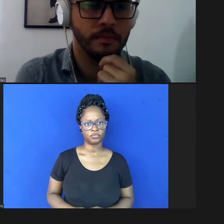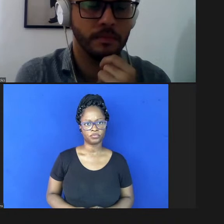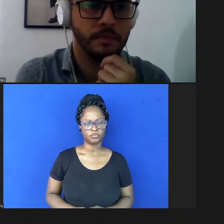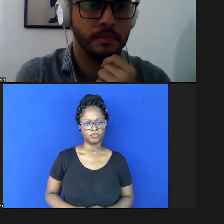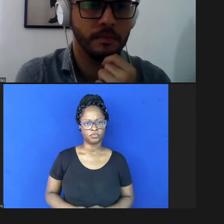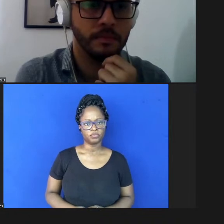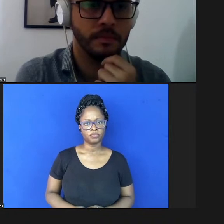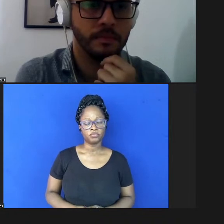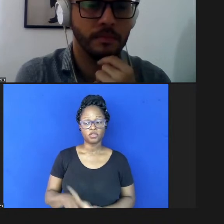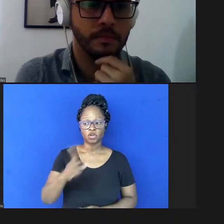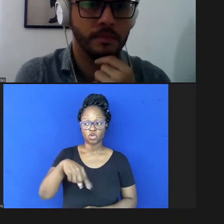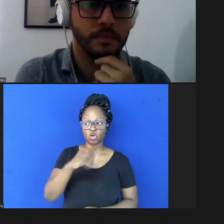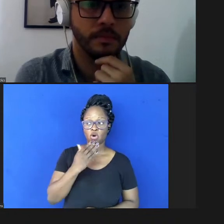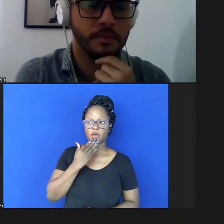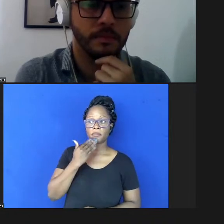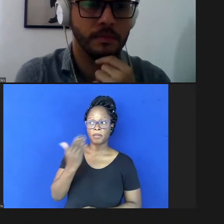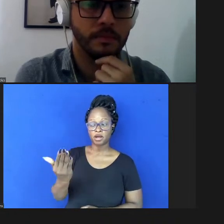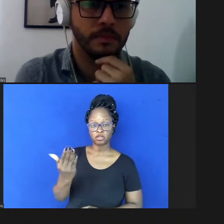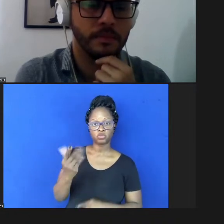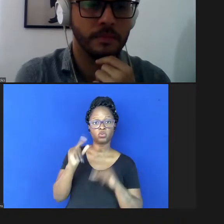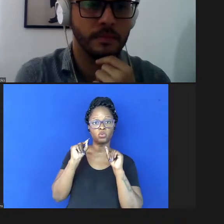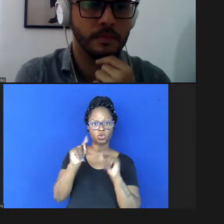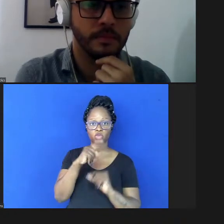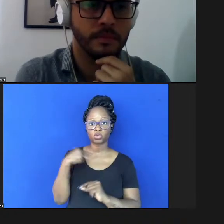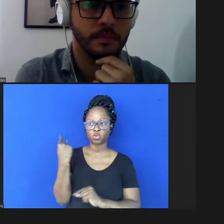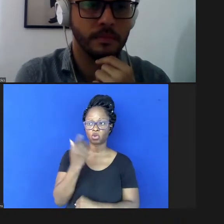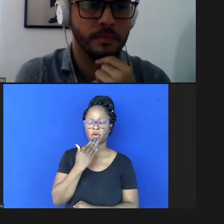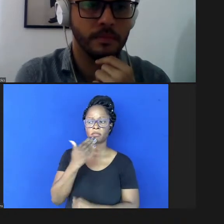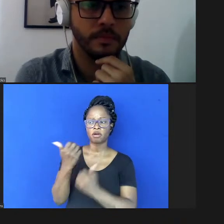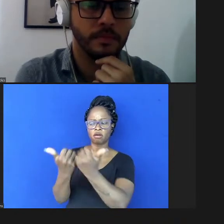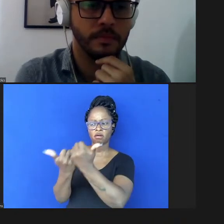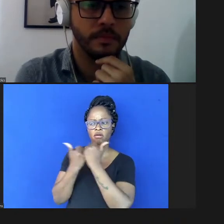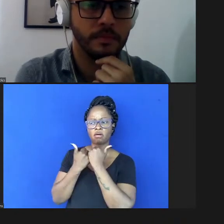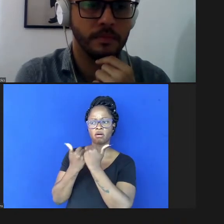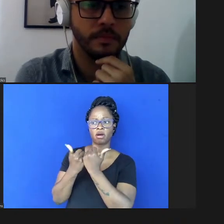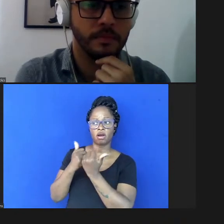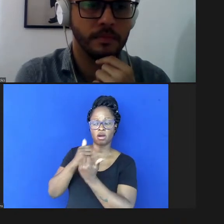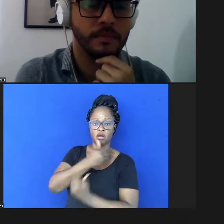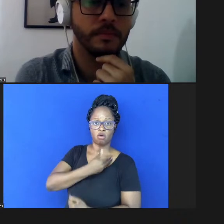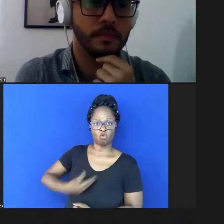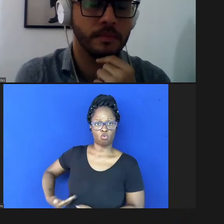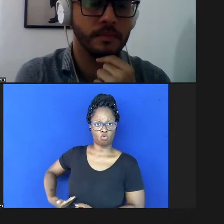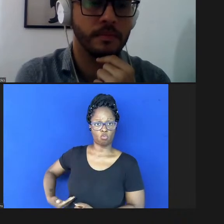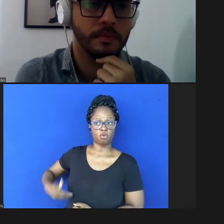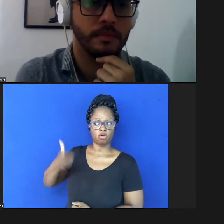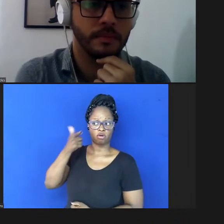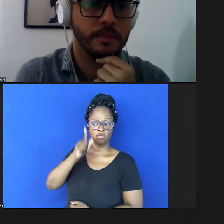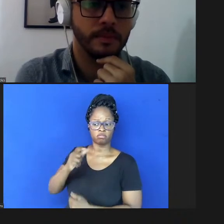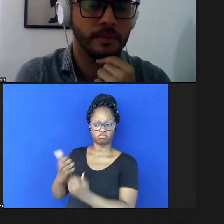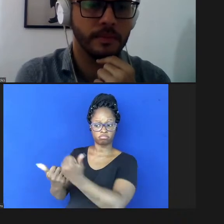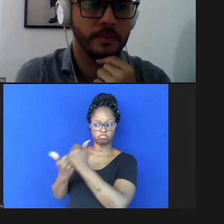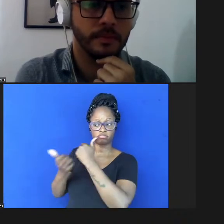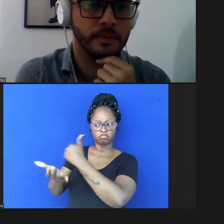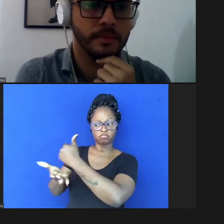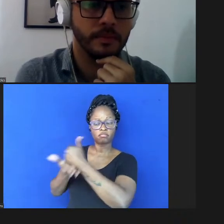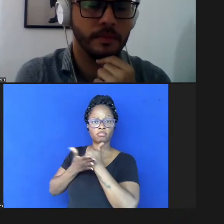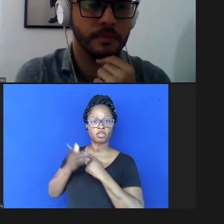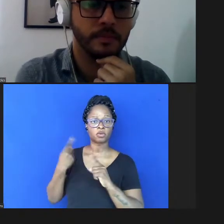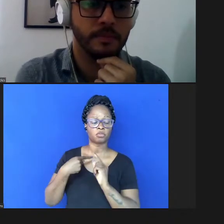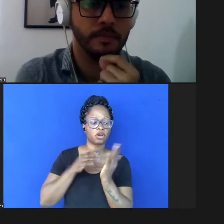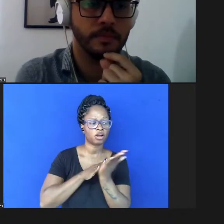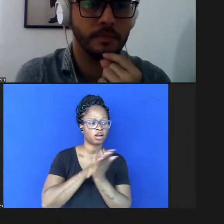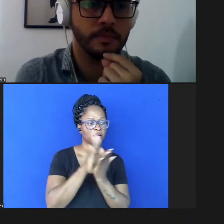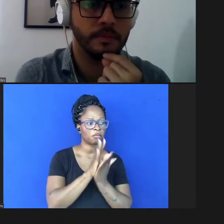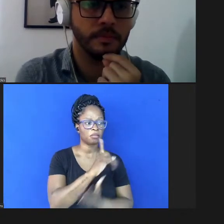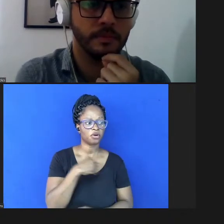pedimos pelo suporte do sistema público para as publicações porque na publicação nós temos